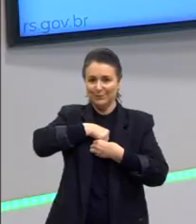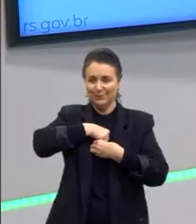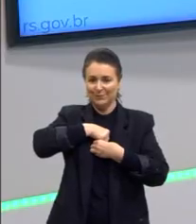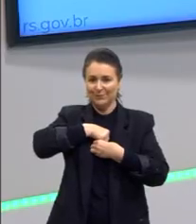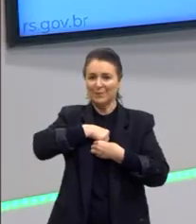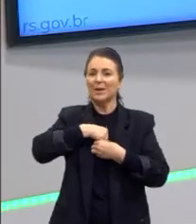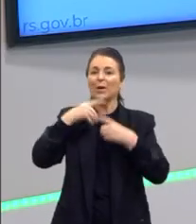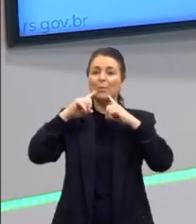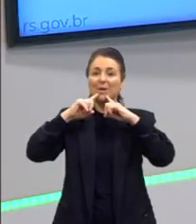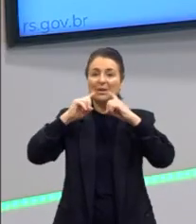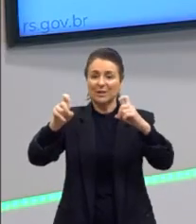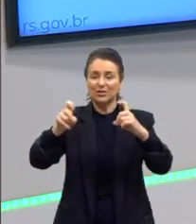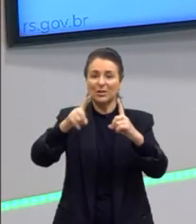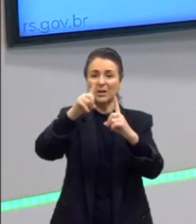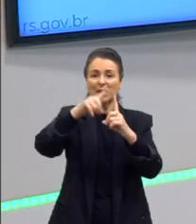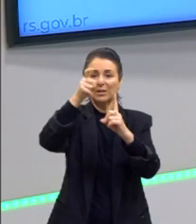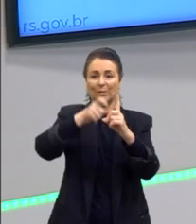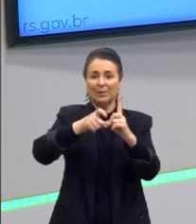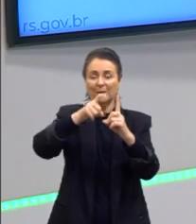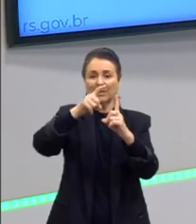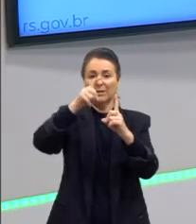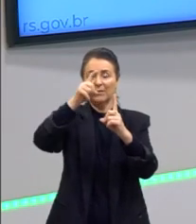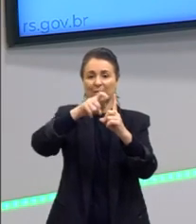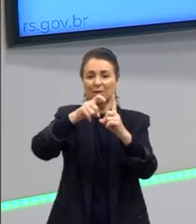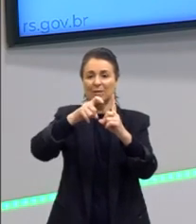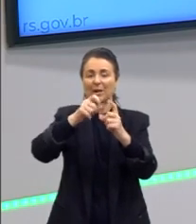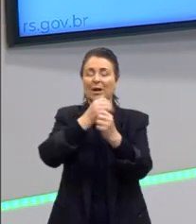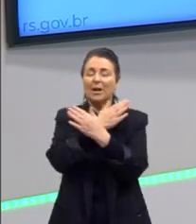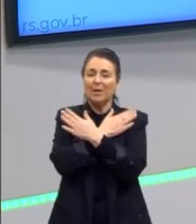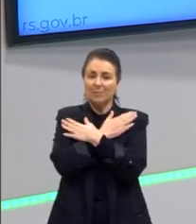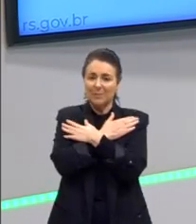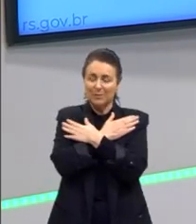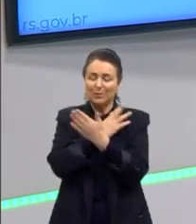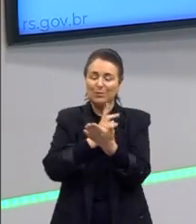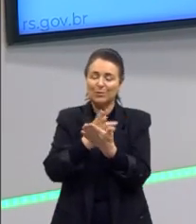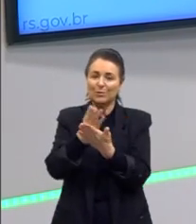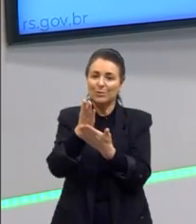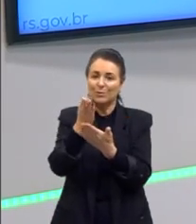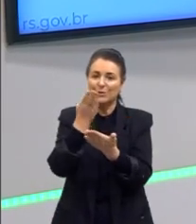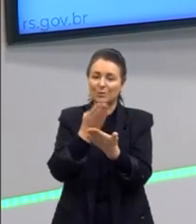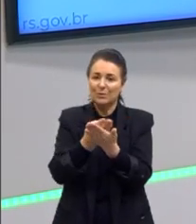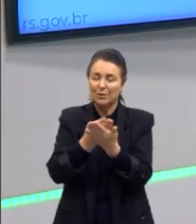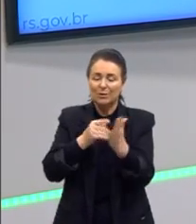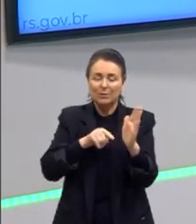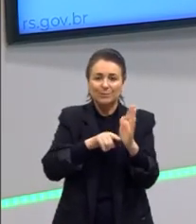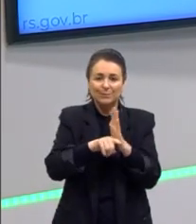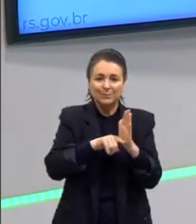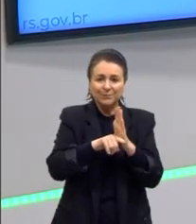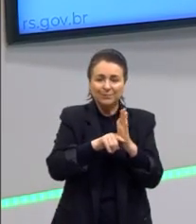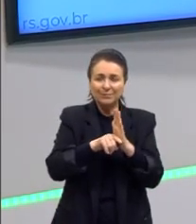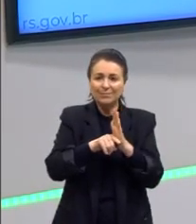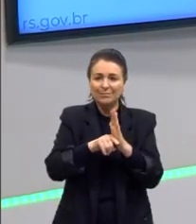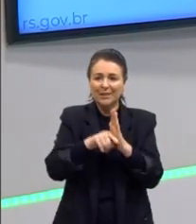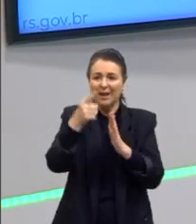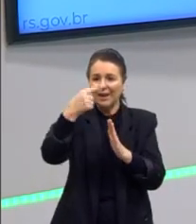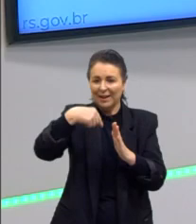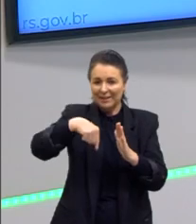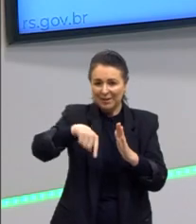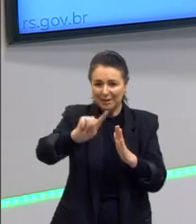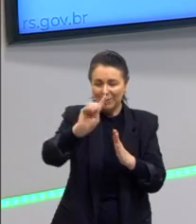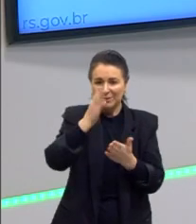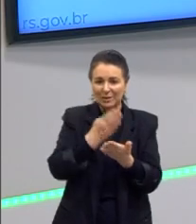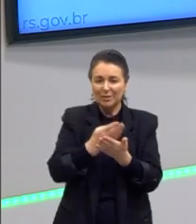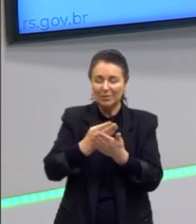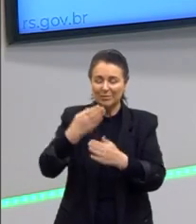metafísica, né? Meus amigos, um grande abraço. Continue estudando, continue pesquisando. E nós vemos na próxima aula